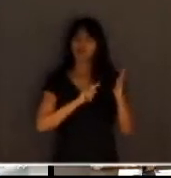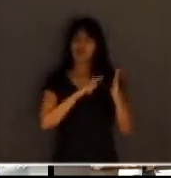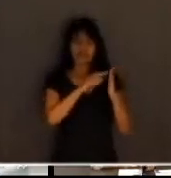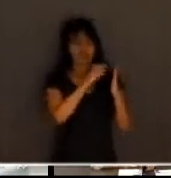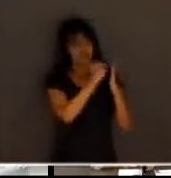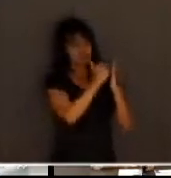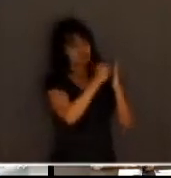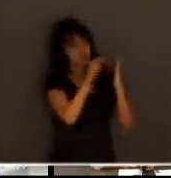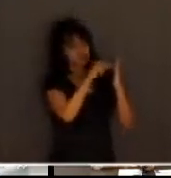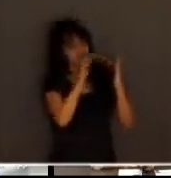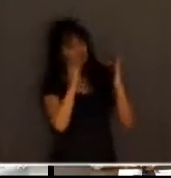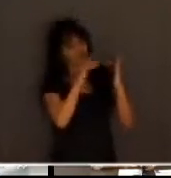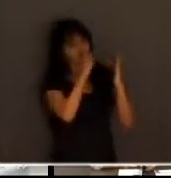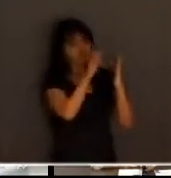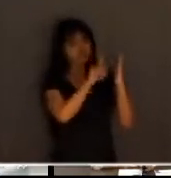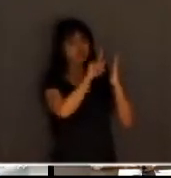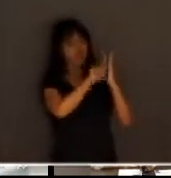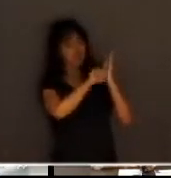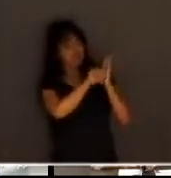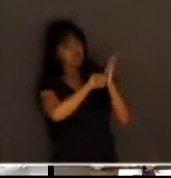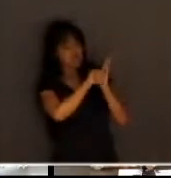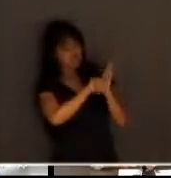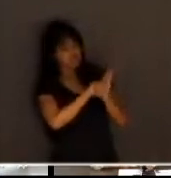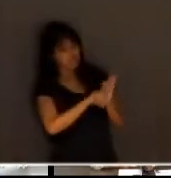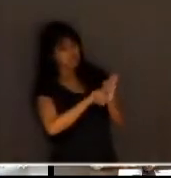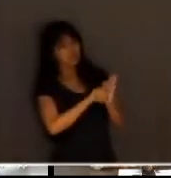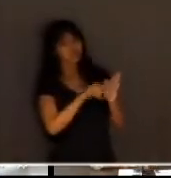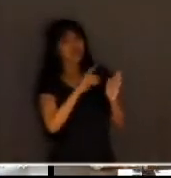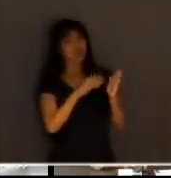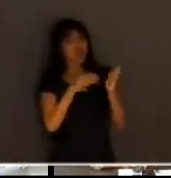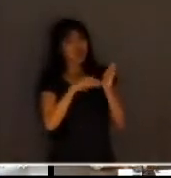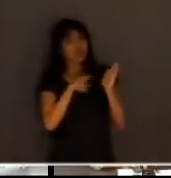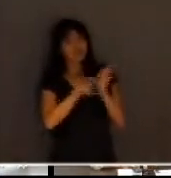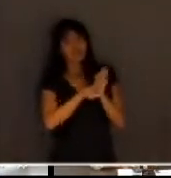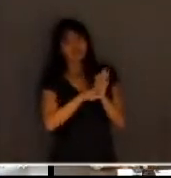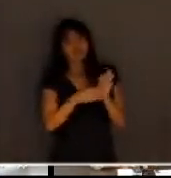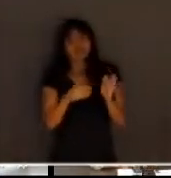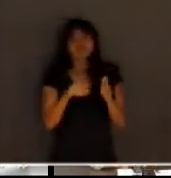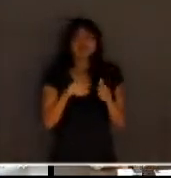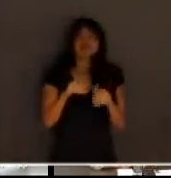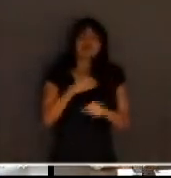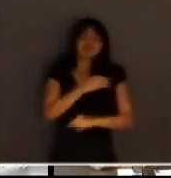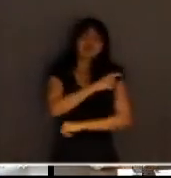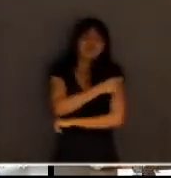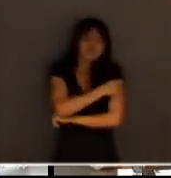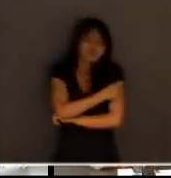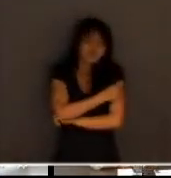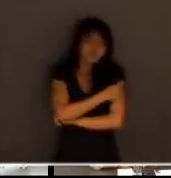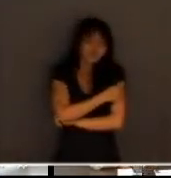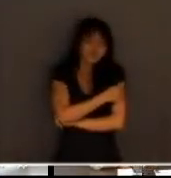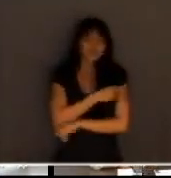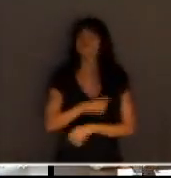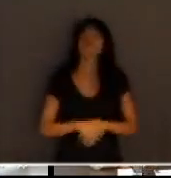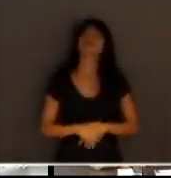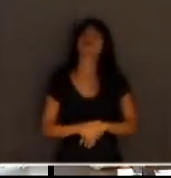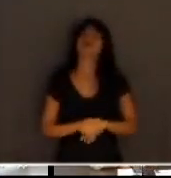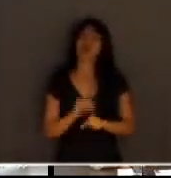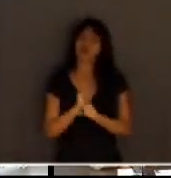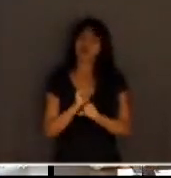ainda está analisando, esperamos que ele consiga analisar até chegar a vacina, porque senão não faz muito sentido, aí a gente vai voltar ao normal e estamos lá discutindo